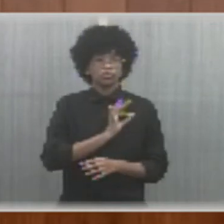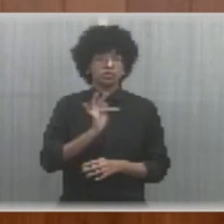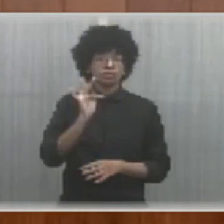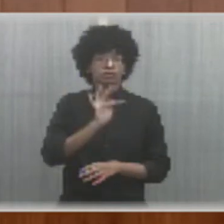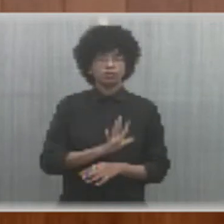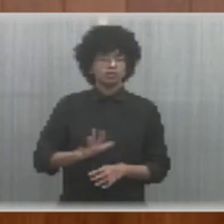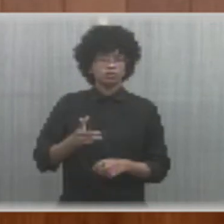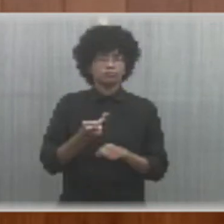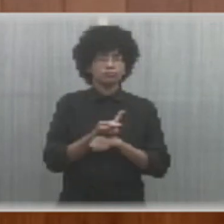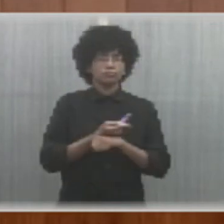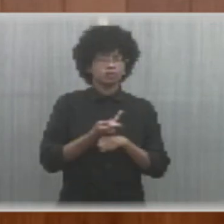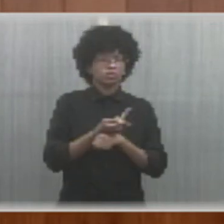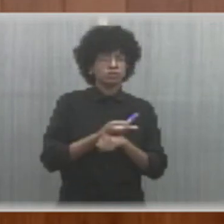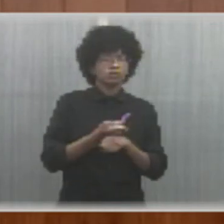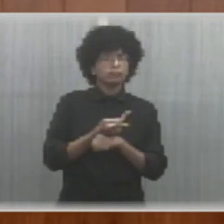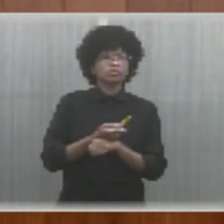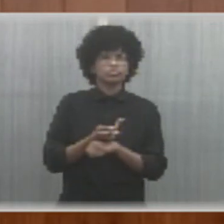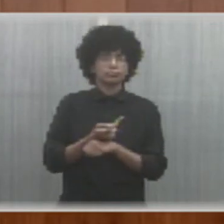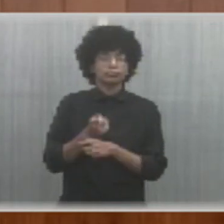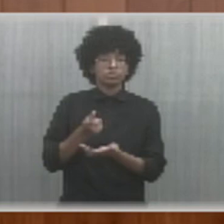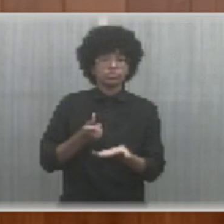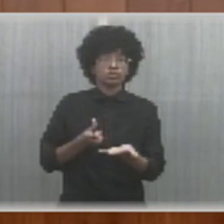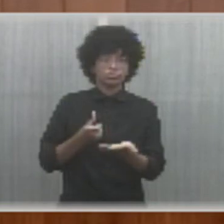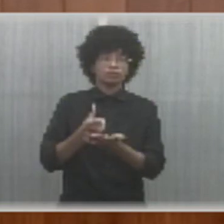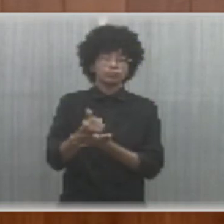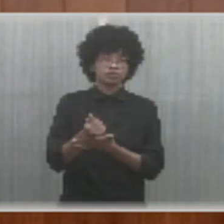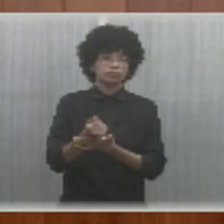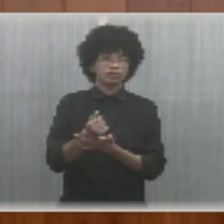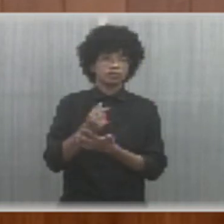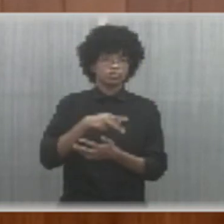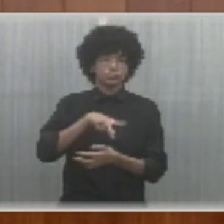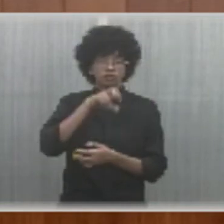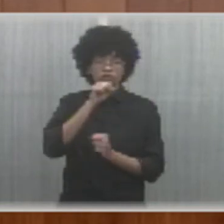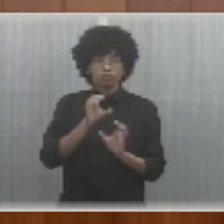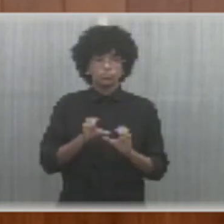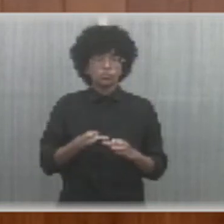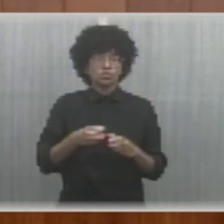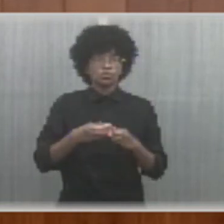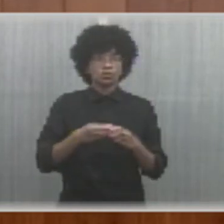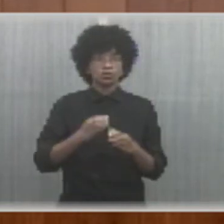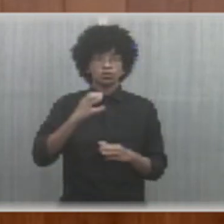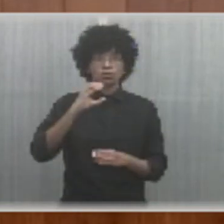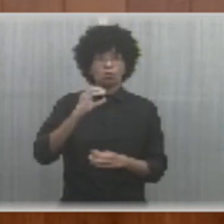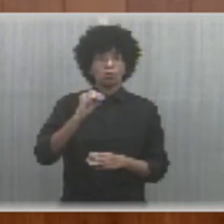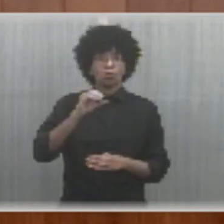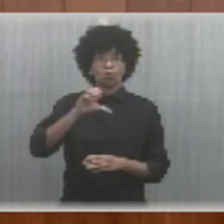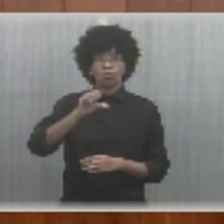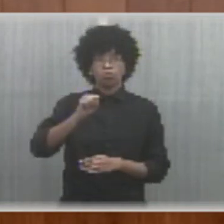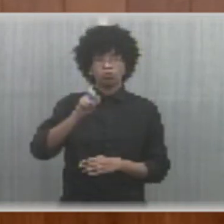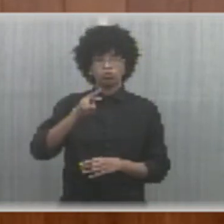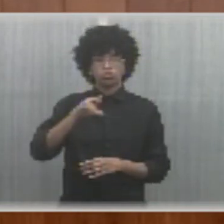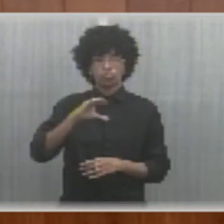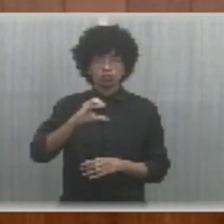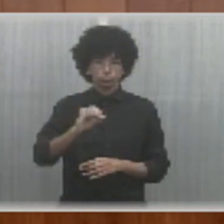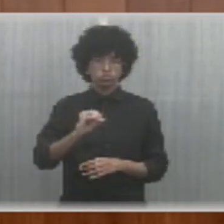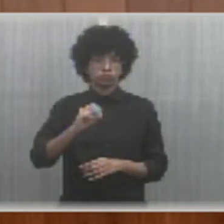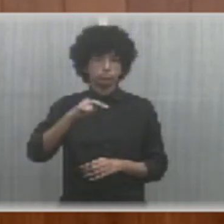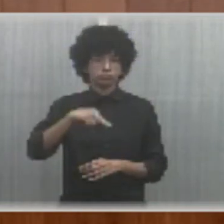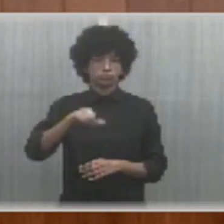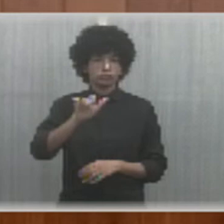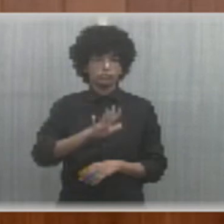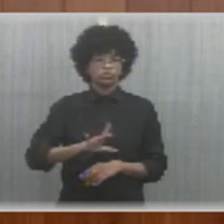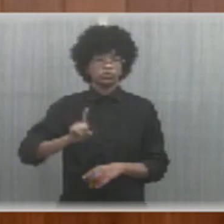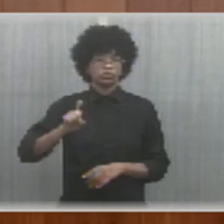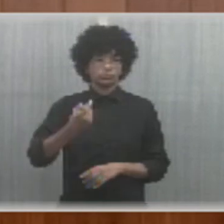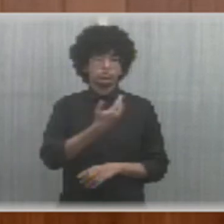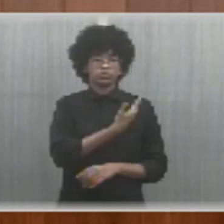essa compra de respiradores pelo Consórcio Nordeste. E, numa solenidade, o ex